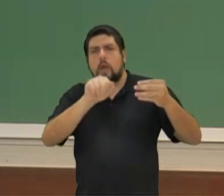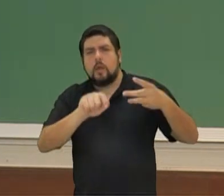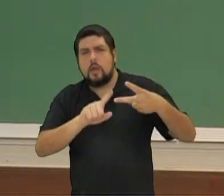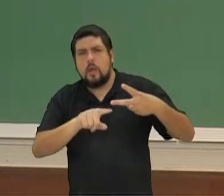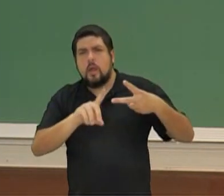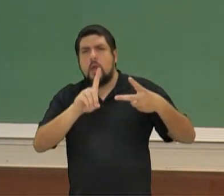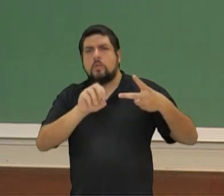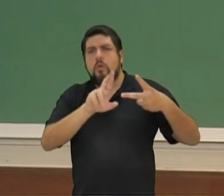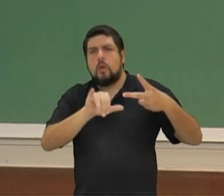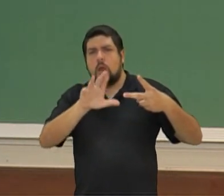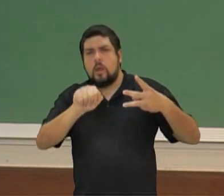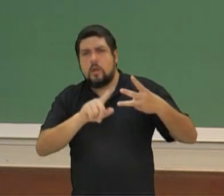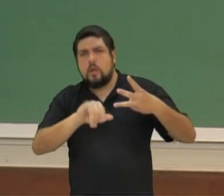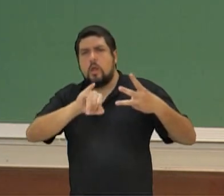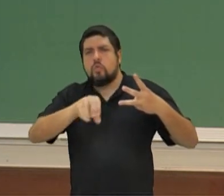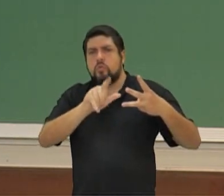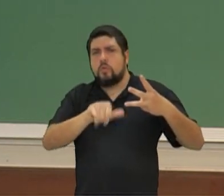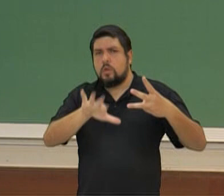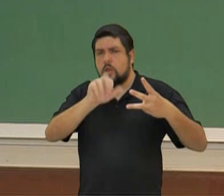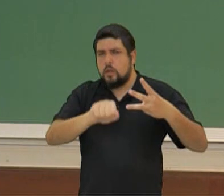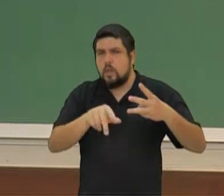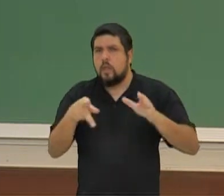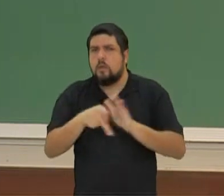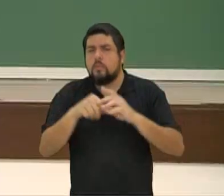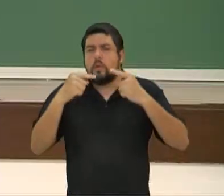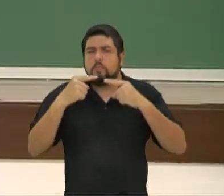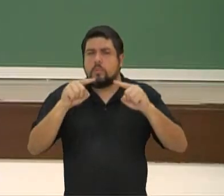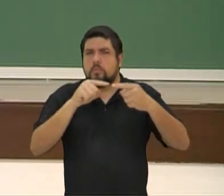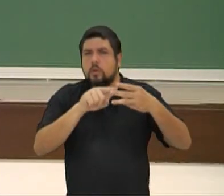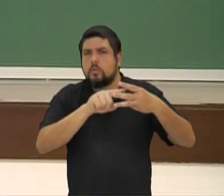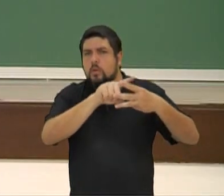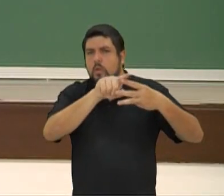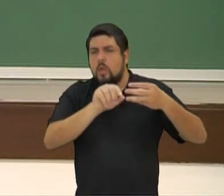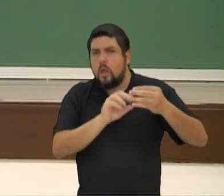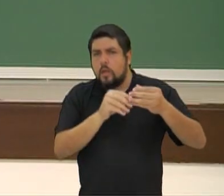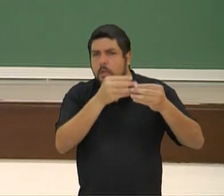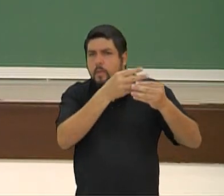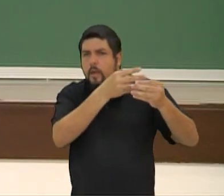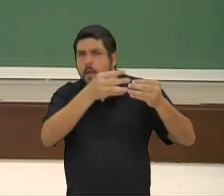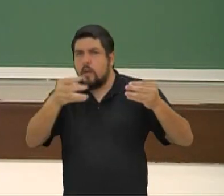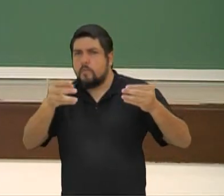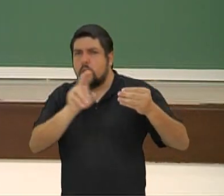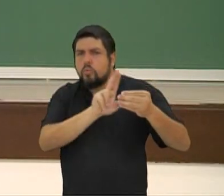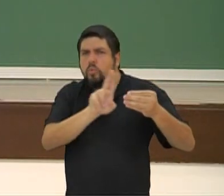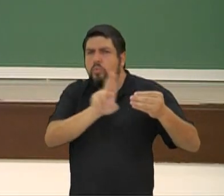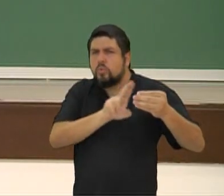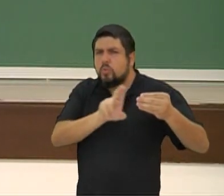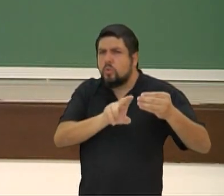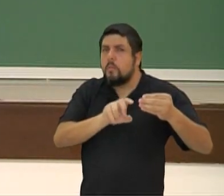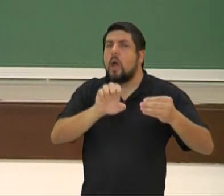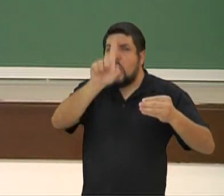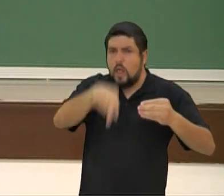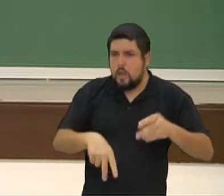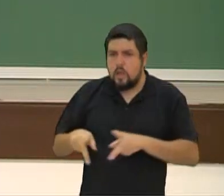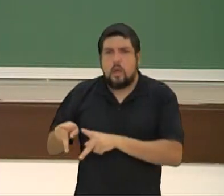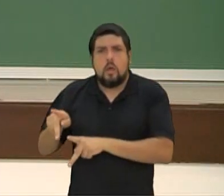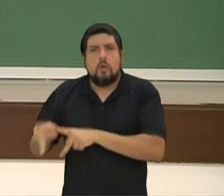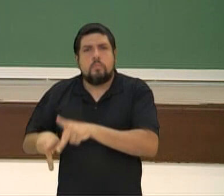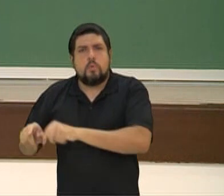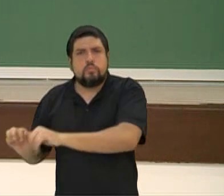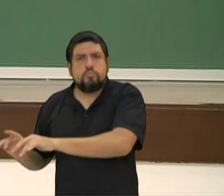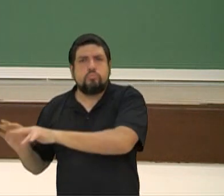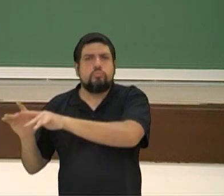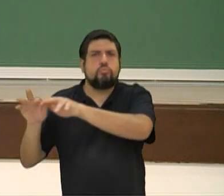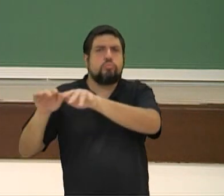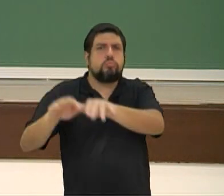na primeira diáspora grega da Grécia Antiga. Até na música, né, professor? Pois é. Não por acaso, os críticos comentam que os gregos